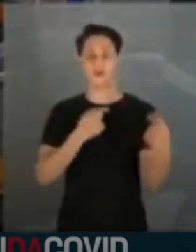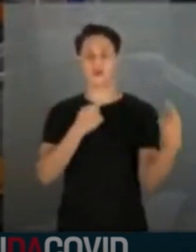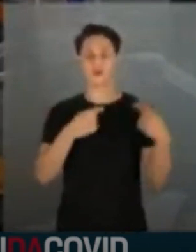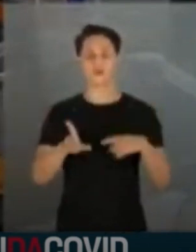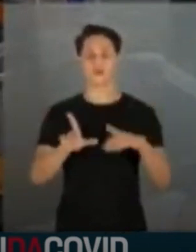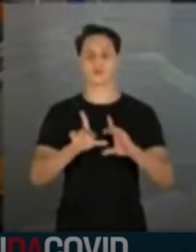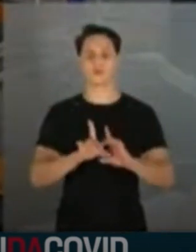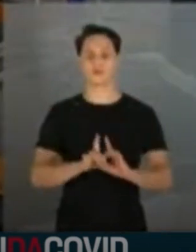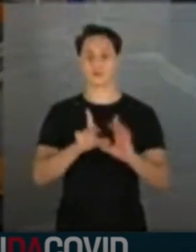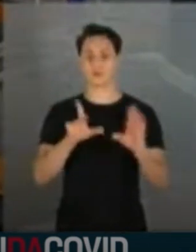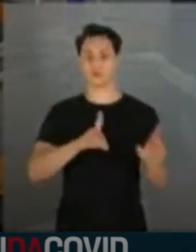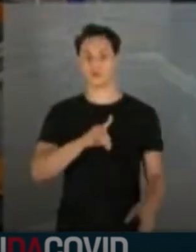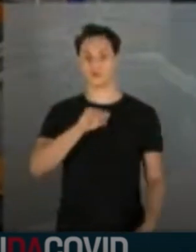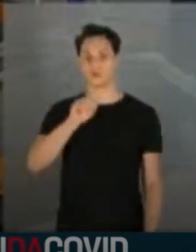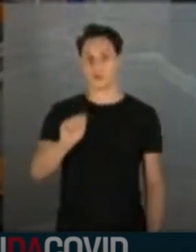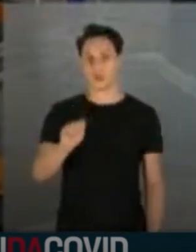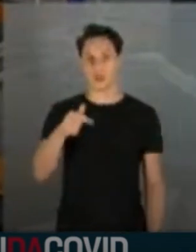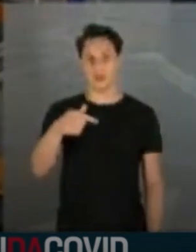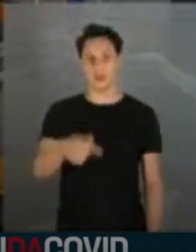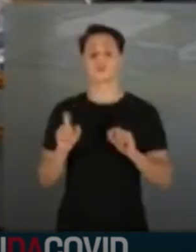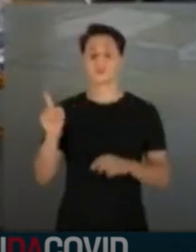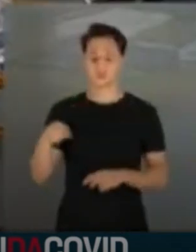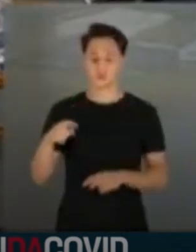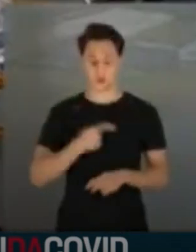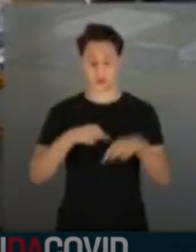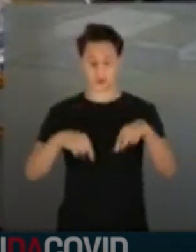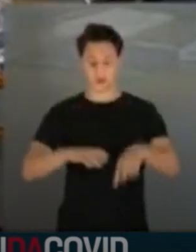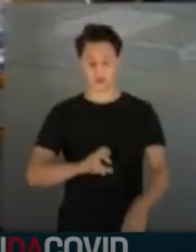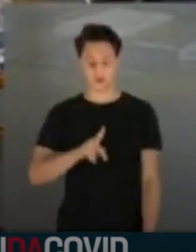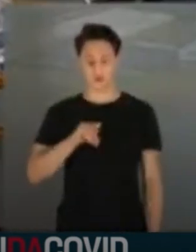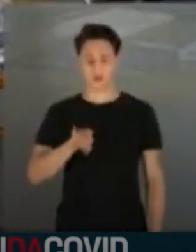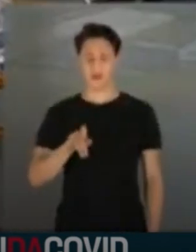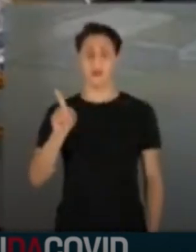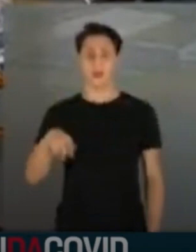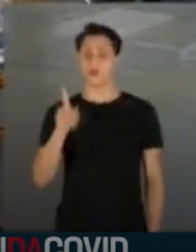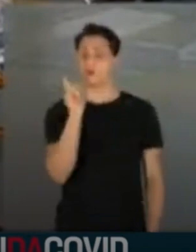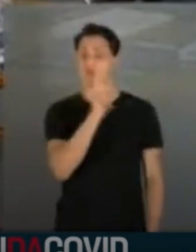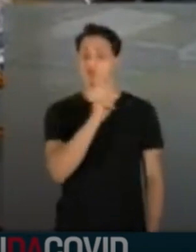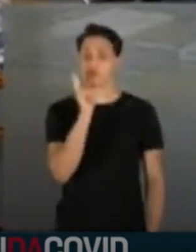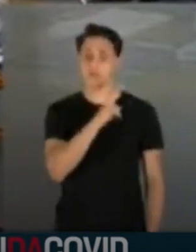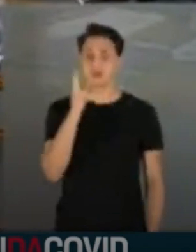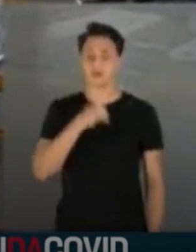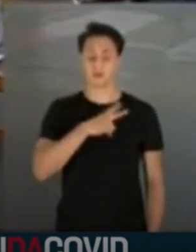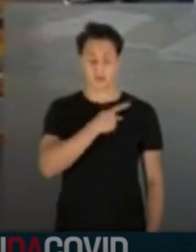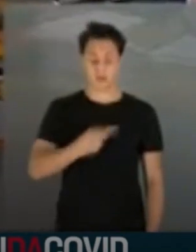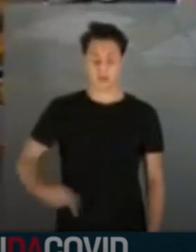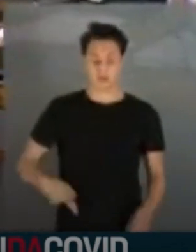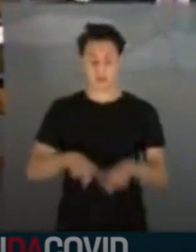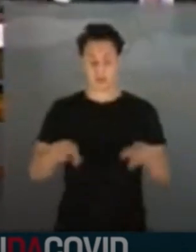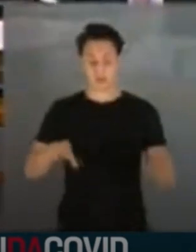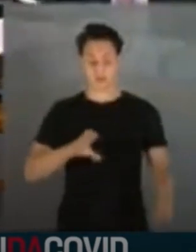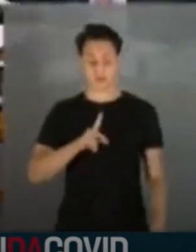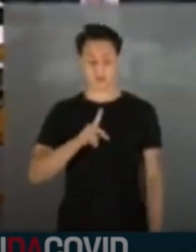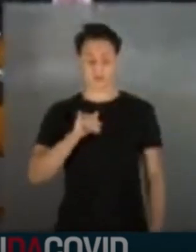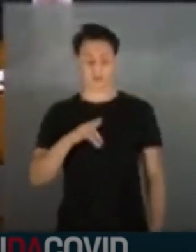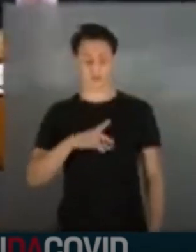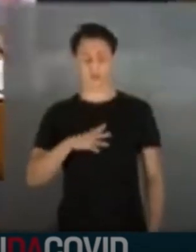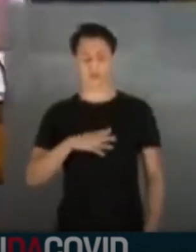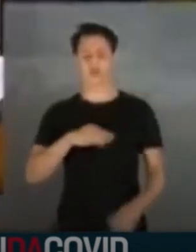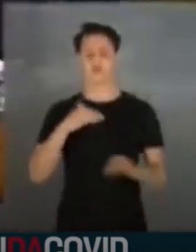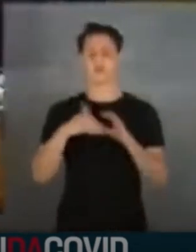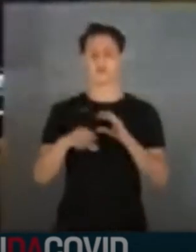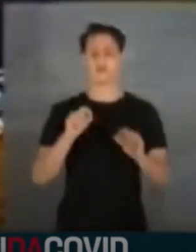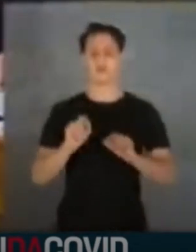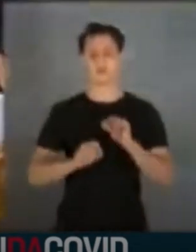democracia do dia 7 de setembro. É urgente que a presidência dessa CPI encaminhe a notícia desse